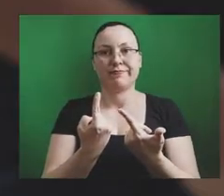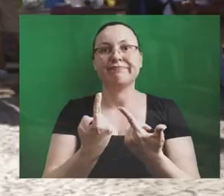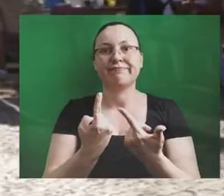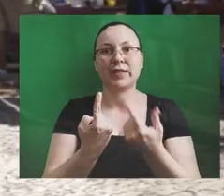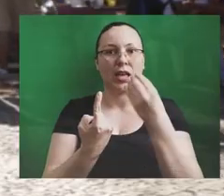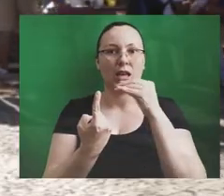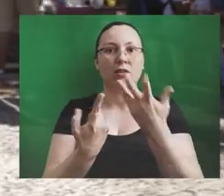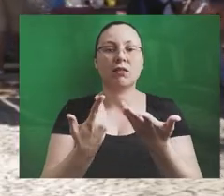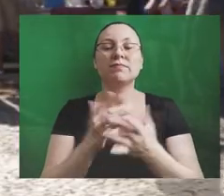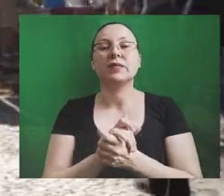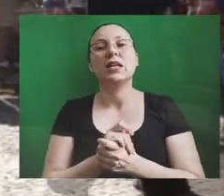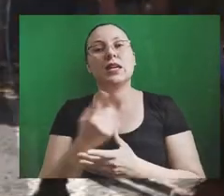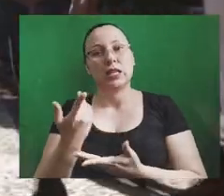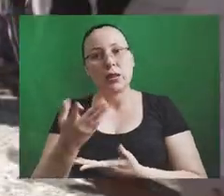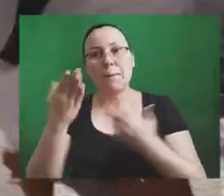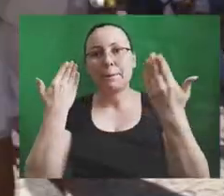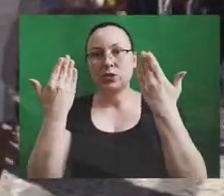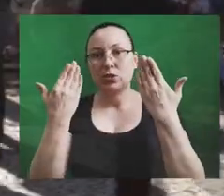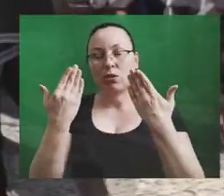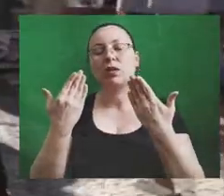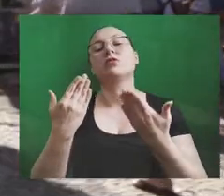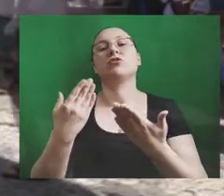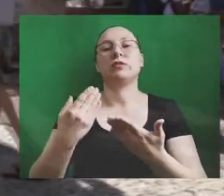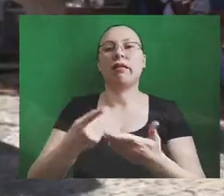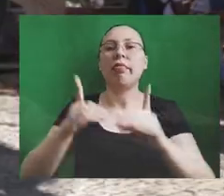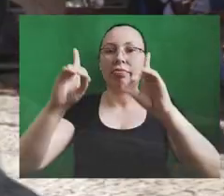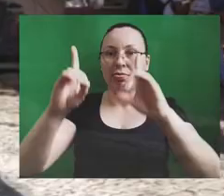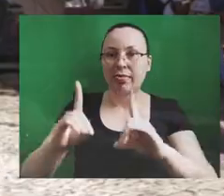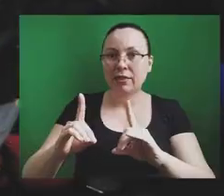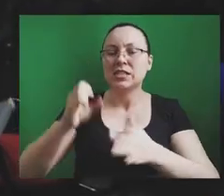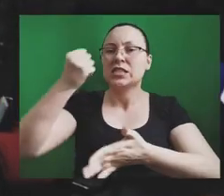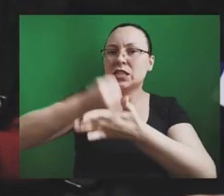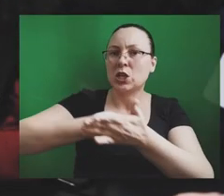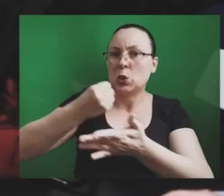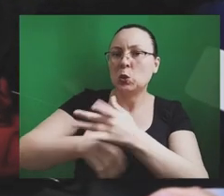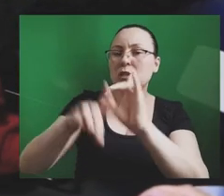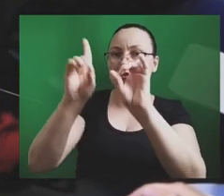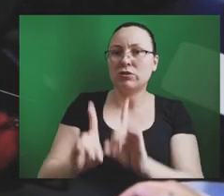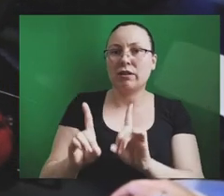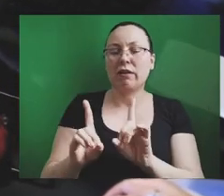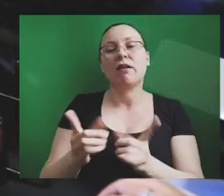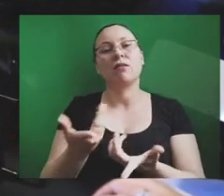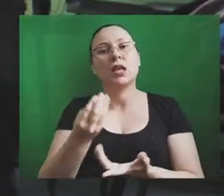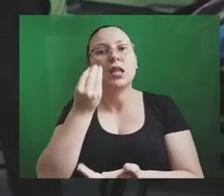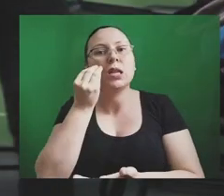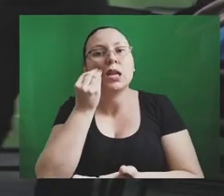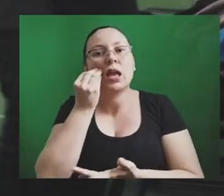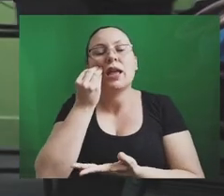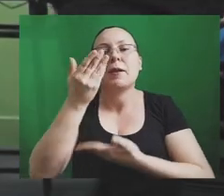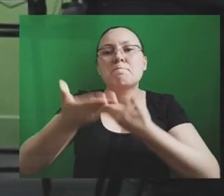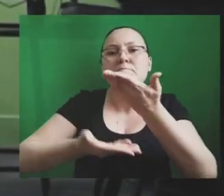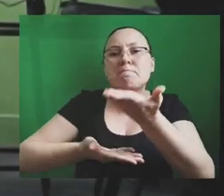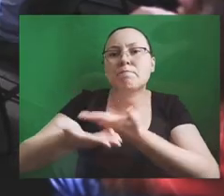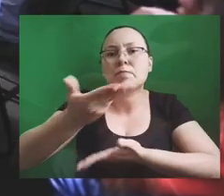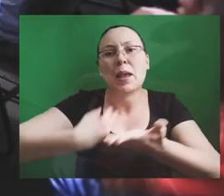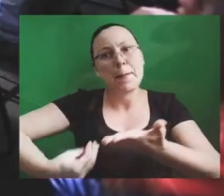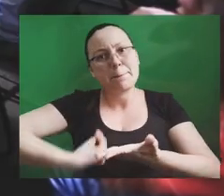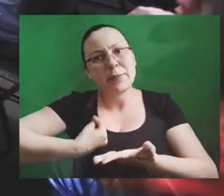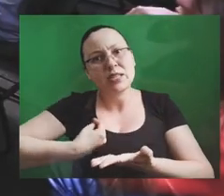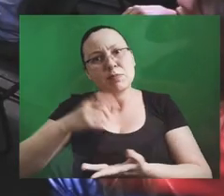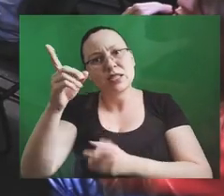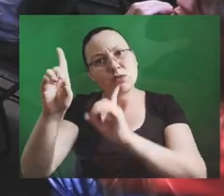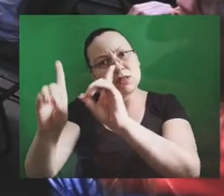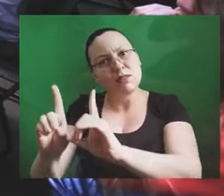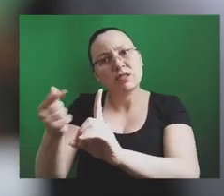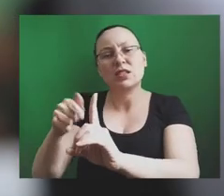psicologia tem atuado na defesa dos direitos das pessoas com deficiência, buscado fortalecer a escuta e a participação dessas